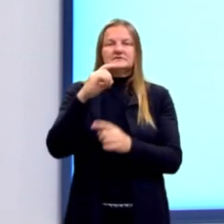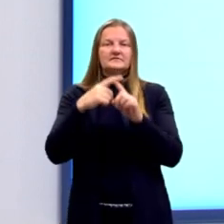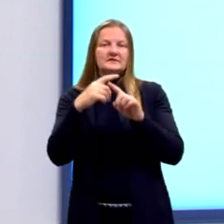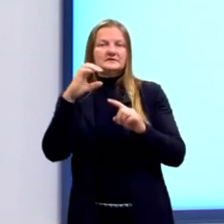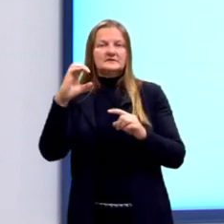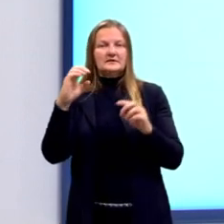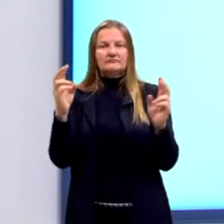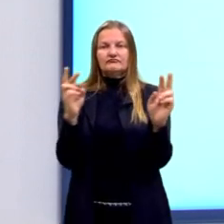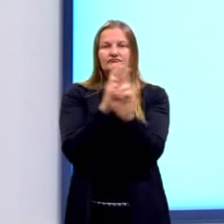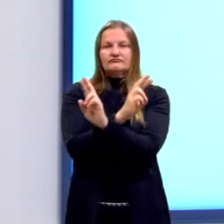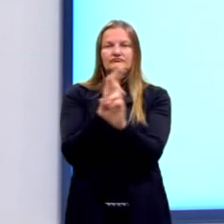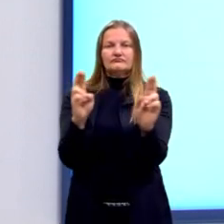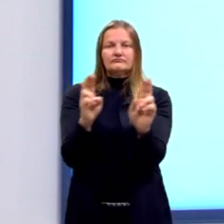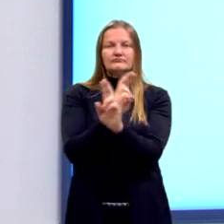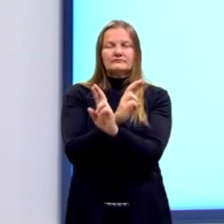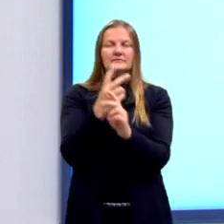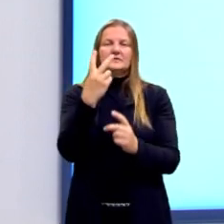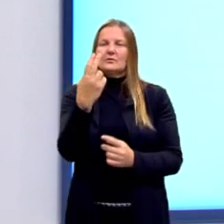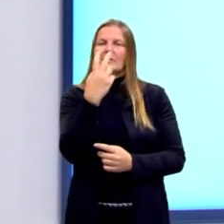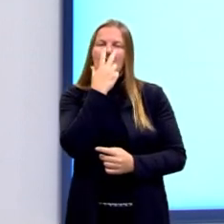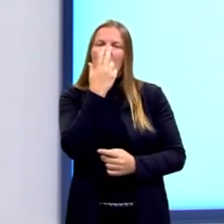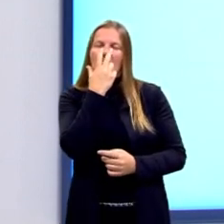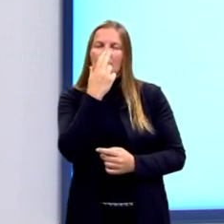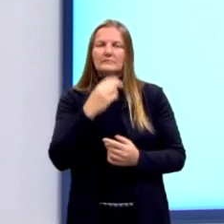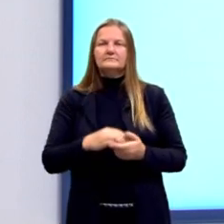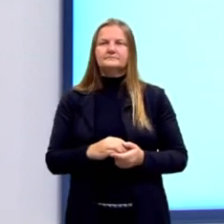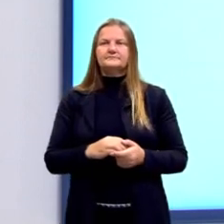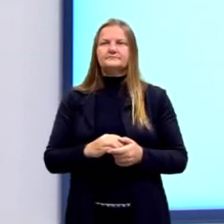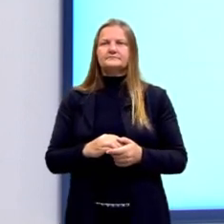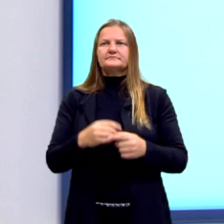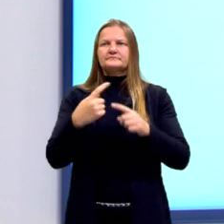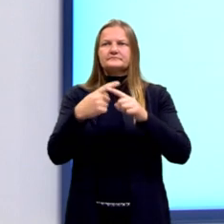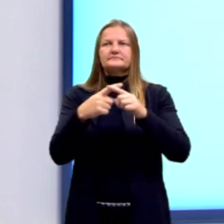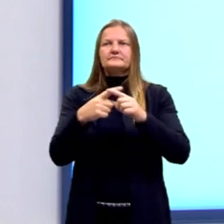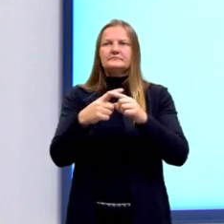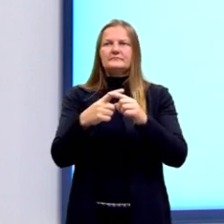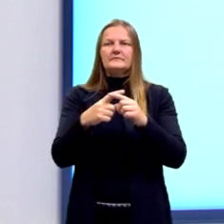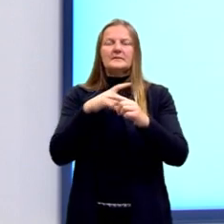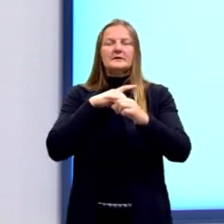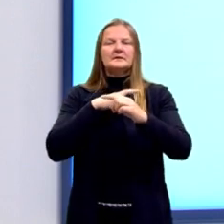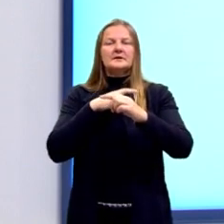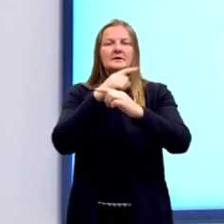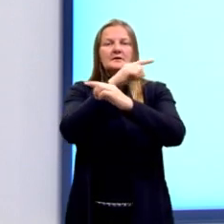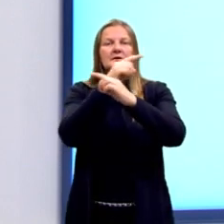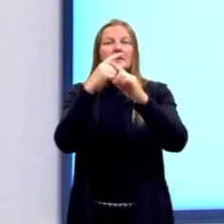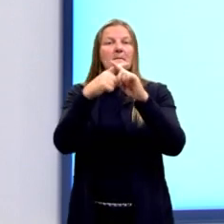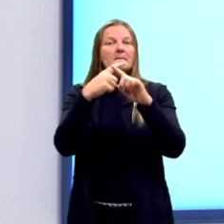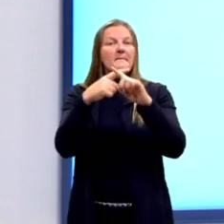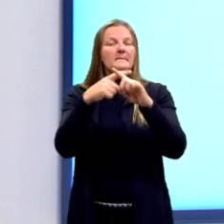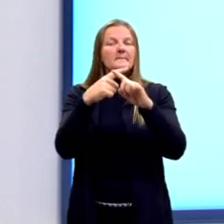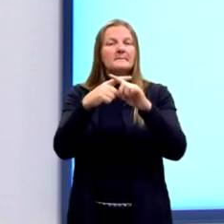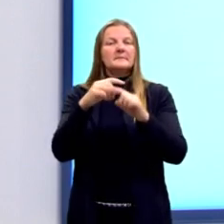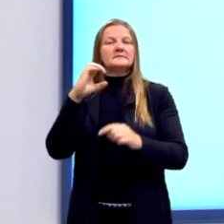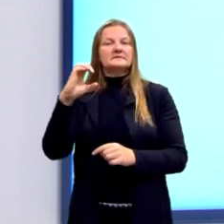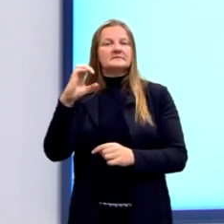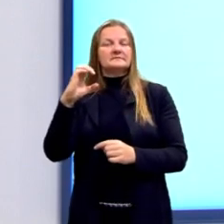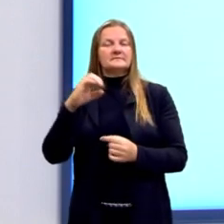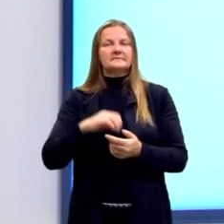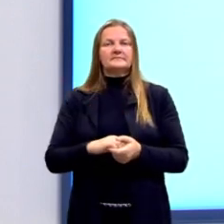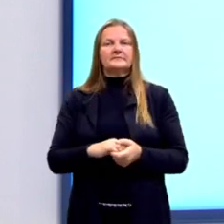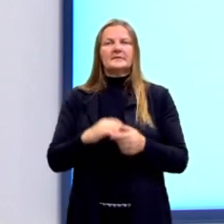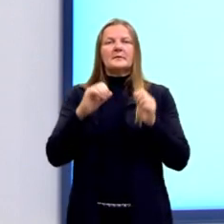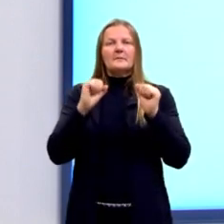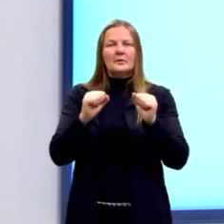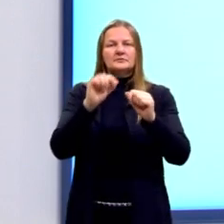C. Por que que eu fiz isso? Porque agora, nos dois membros da igualdade, eu tenho a multiplicação pelo fator C. E eu